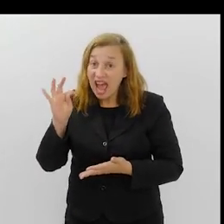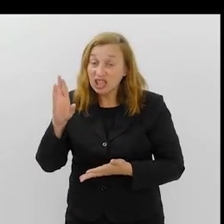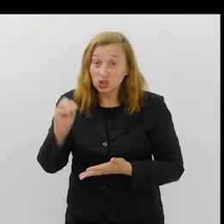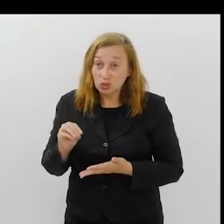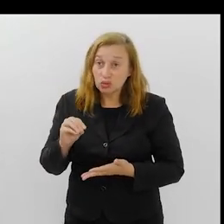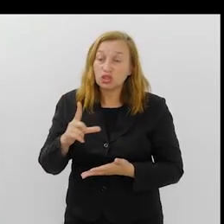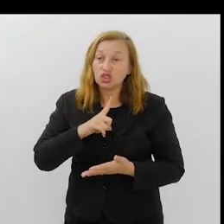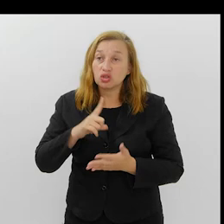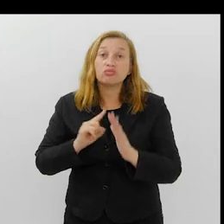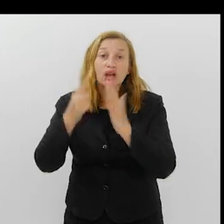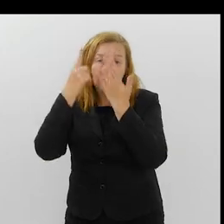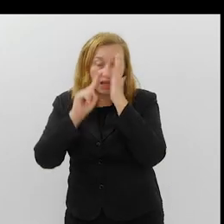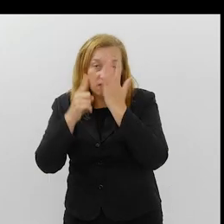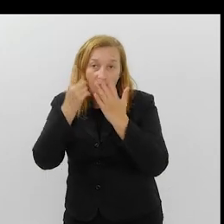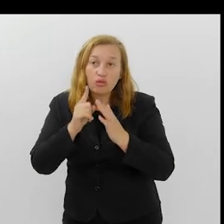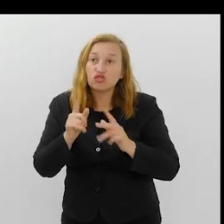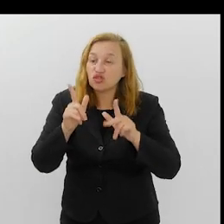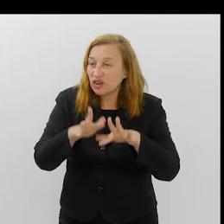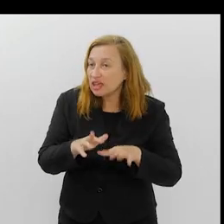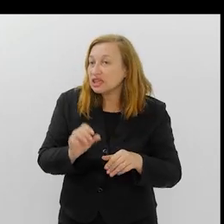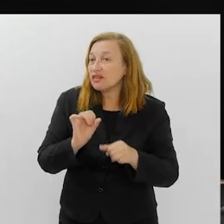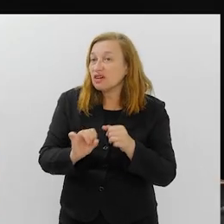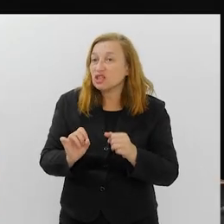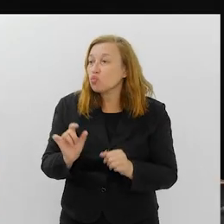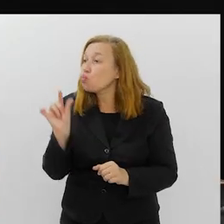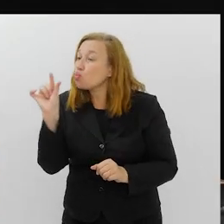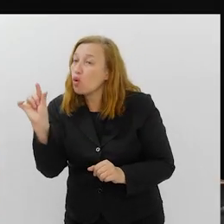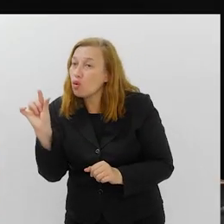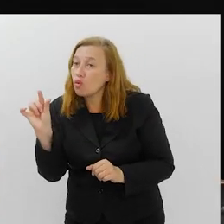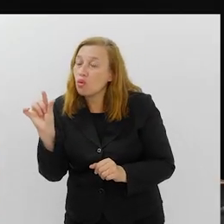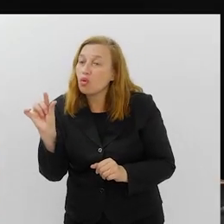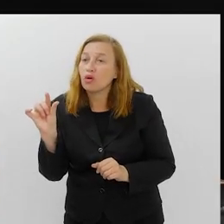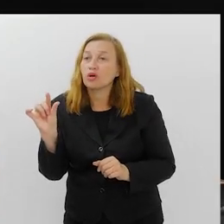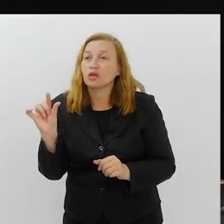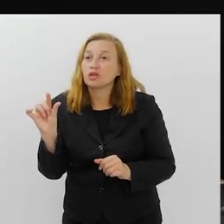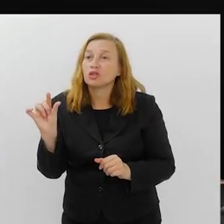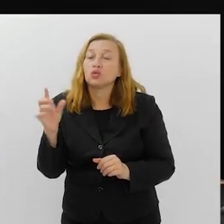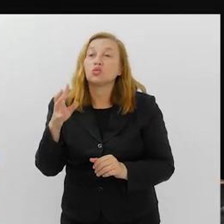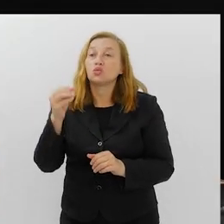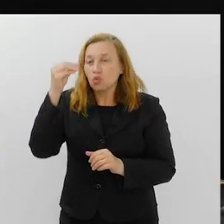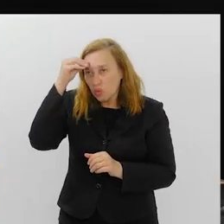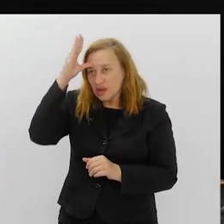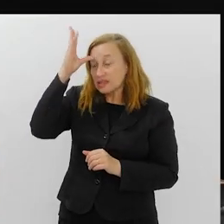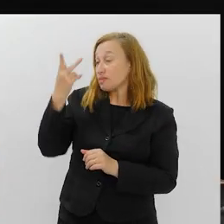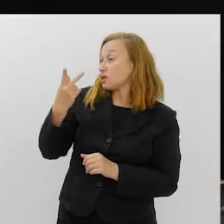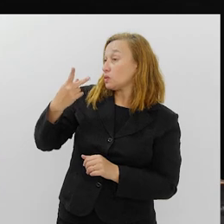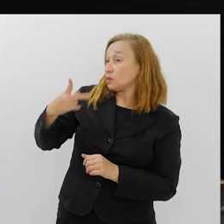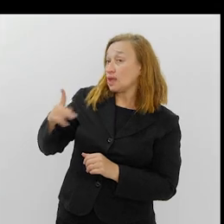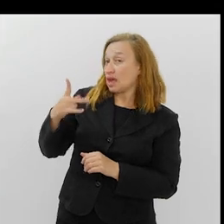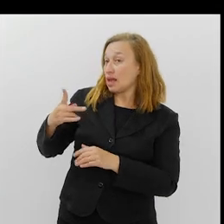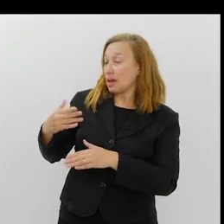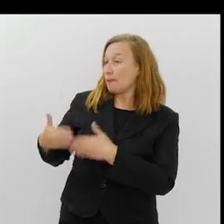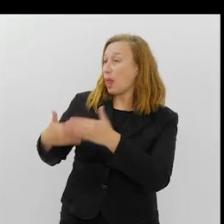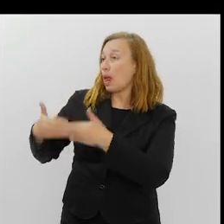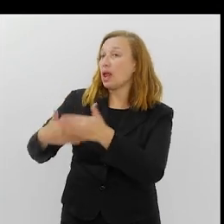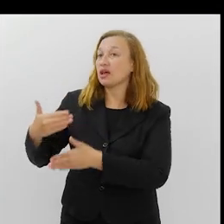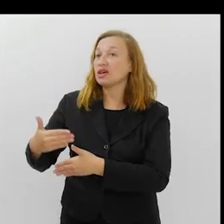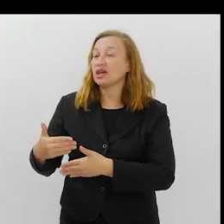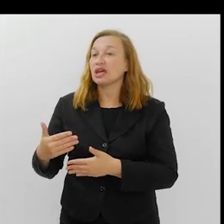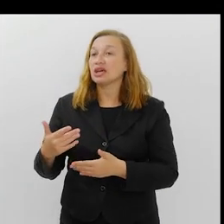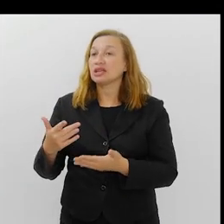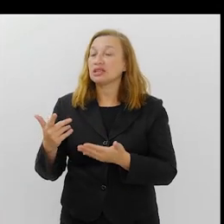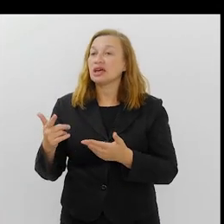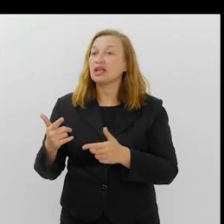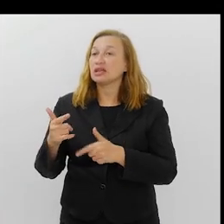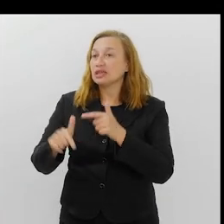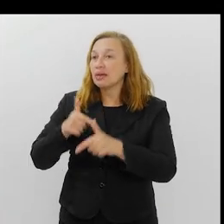Mas o viriato tinha um carnaval intuitivo. Ele fazia um pouco aquilo que o conhecimento dele se acumulou. Ele trabalhava com